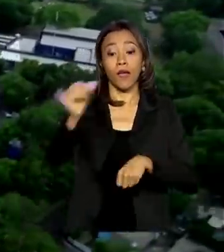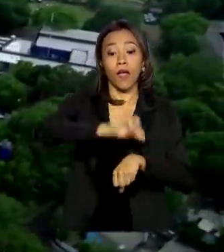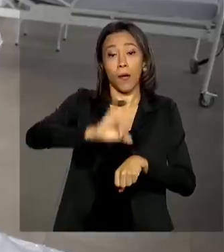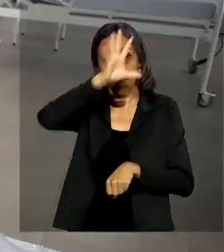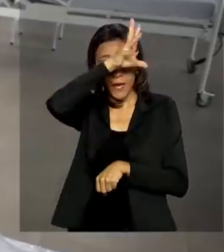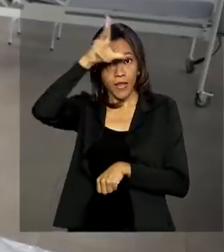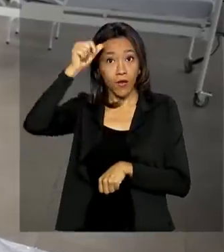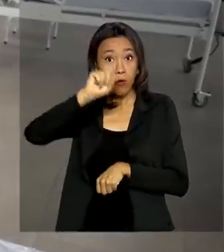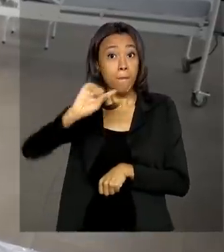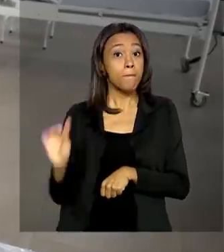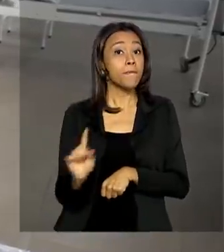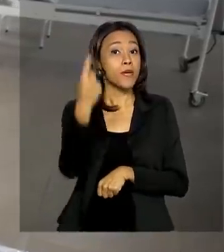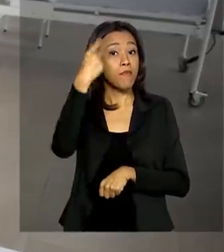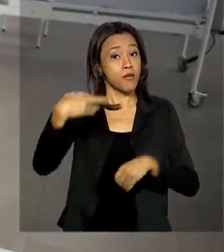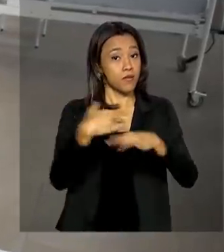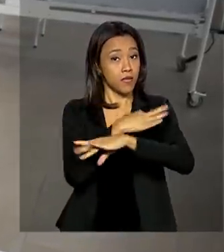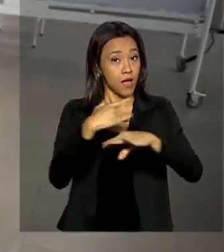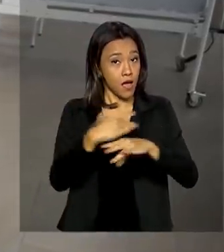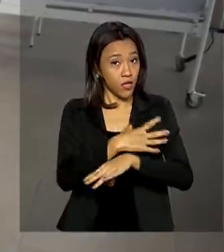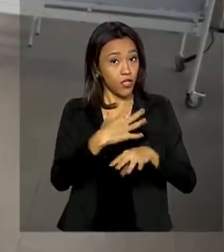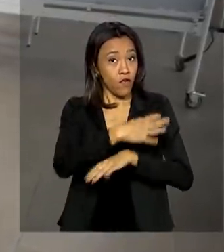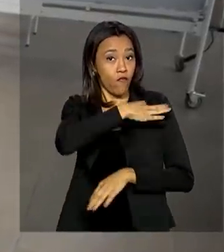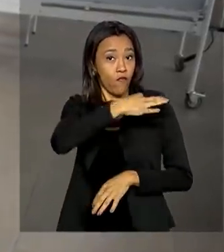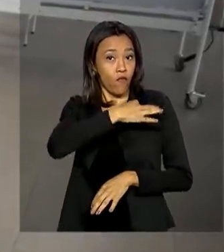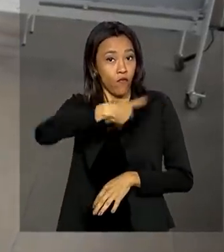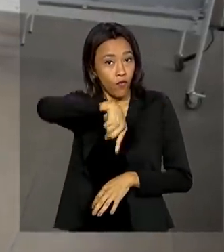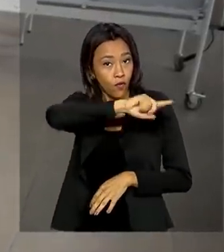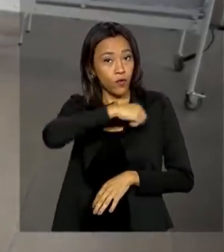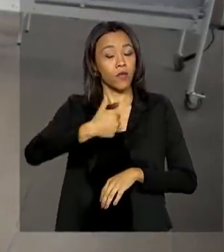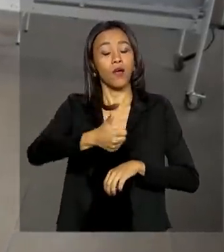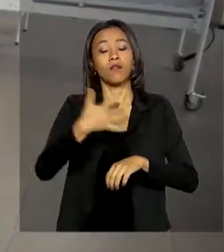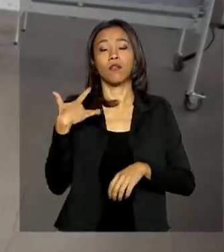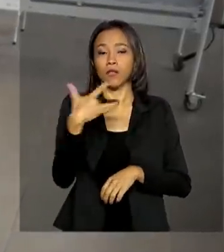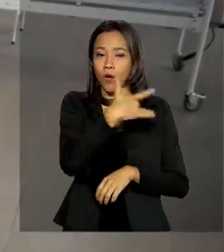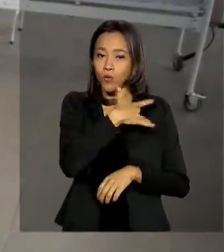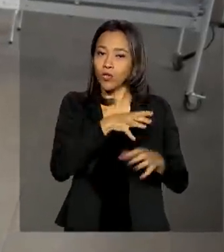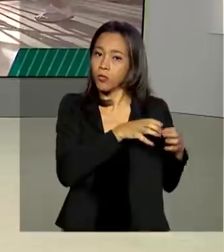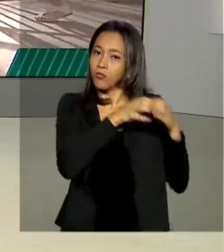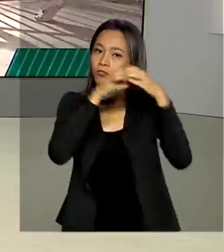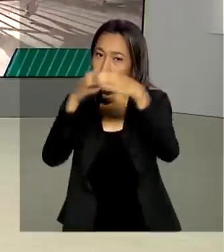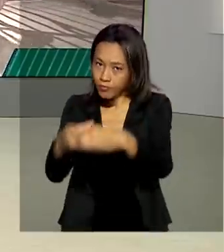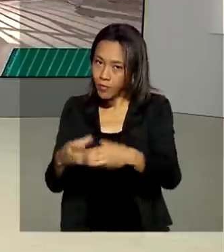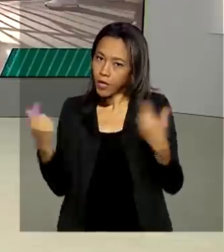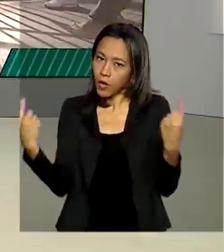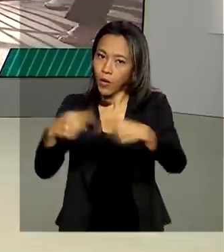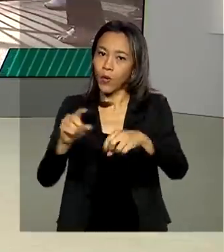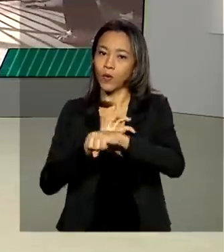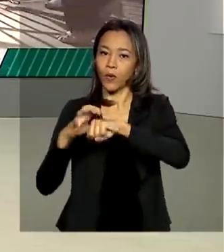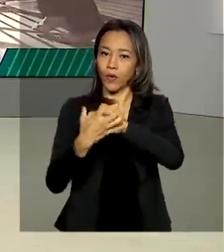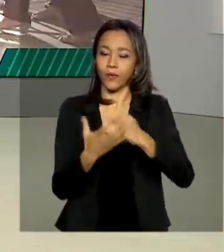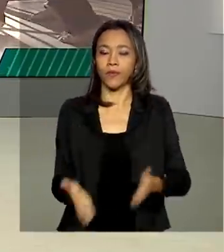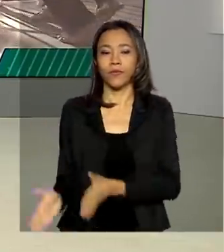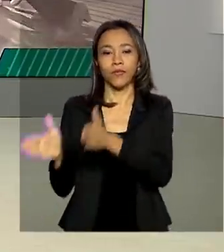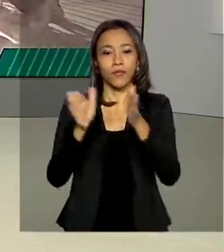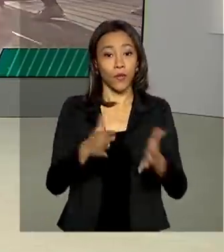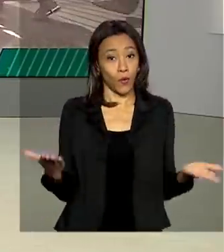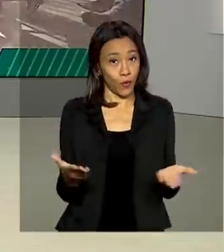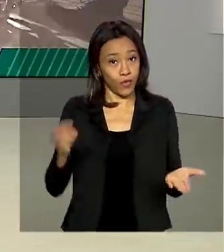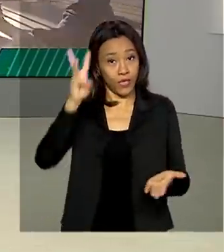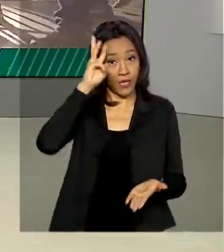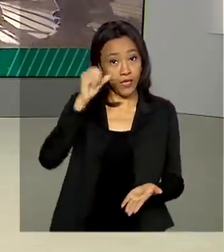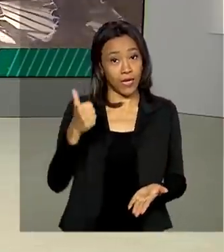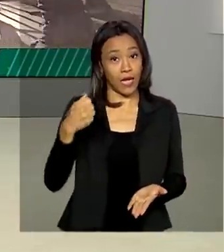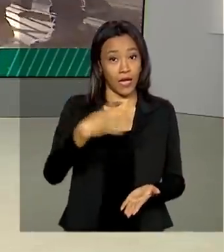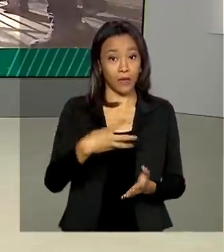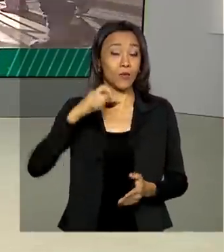cidade a ter voluntários da saúde para ajudar no enfrentamento ao coronavírus. Hoje é terça-feira, 14 de